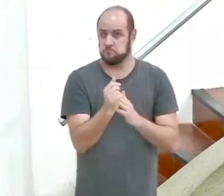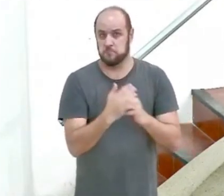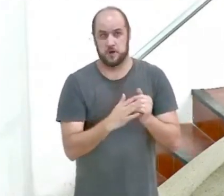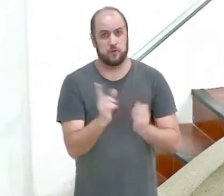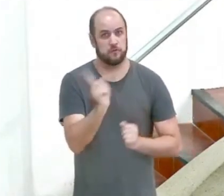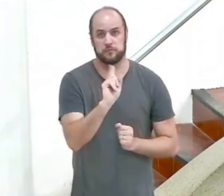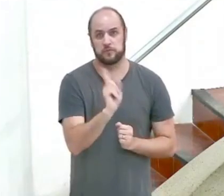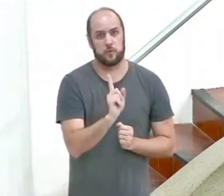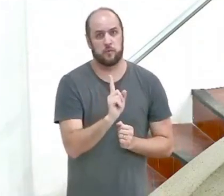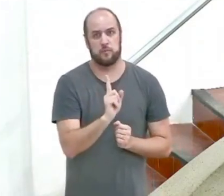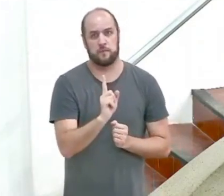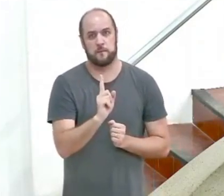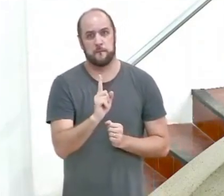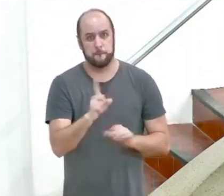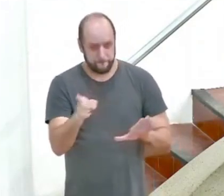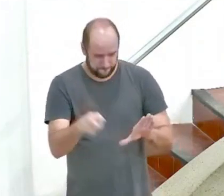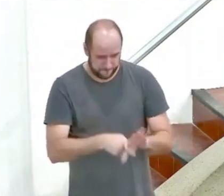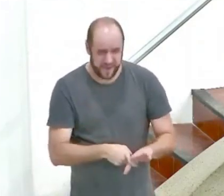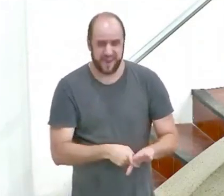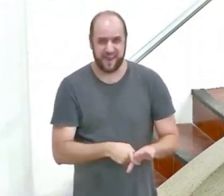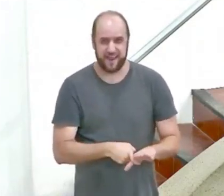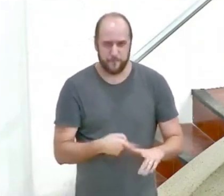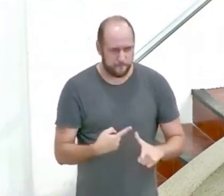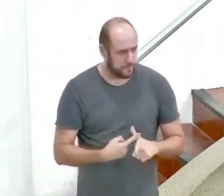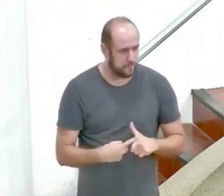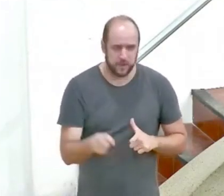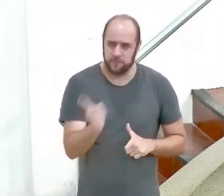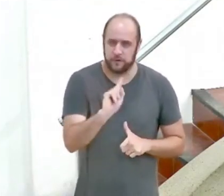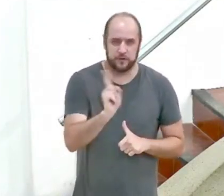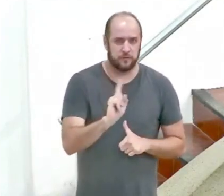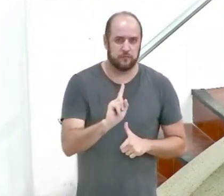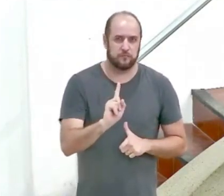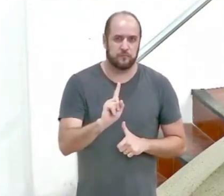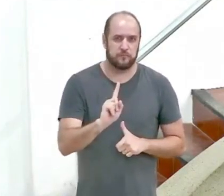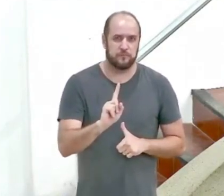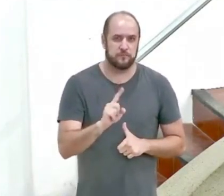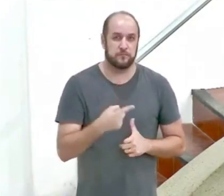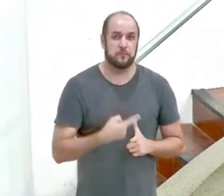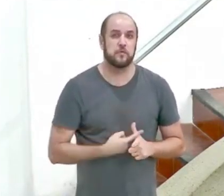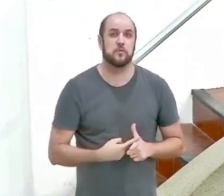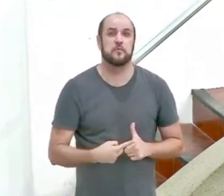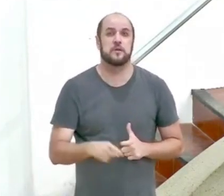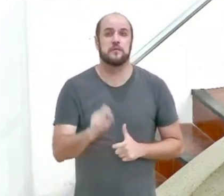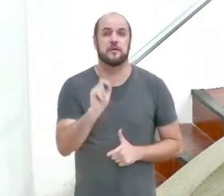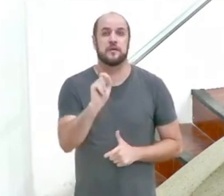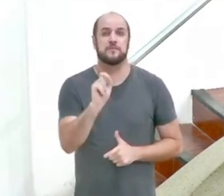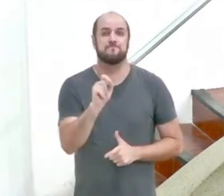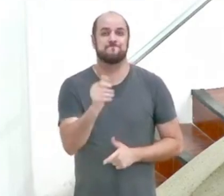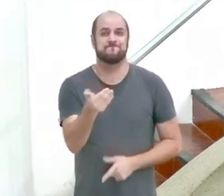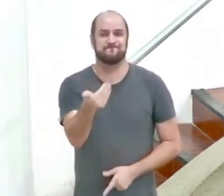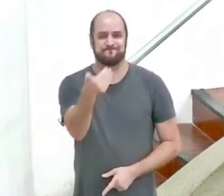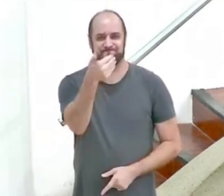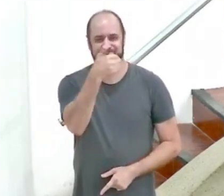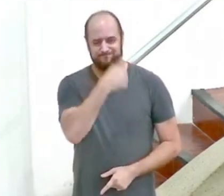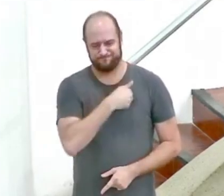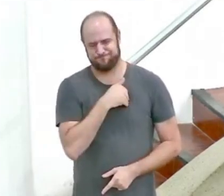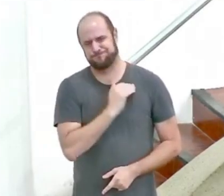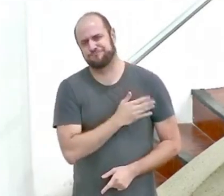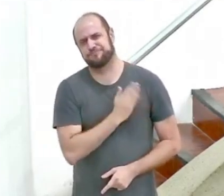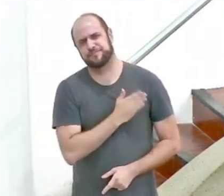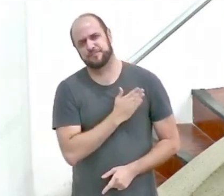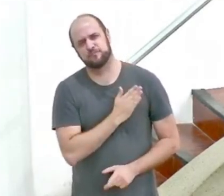problema não está nos pés, o problema está no coração. Toda